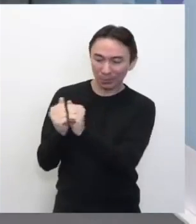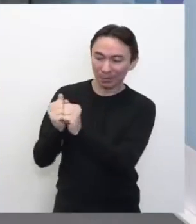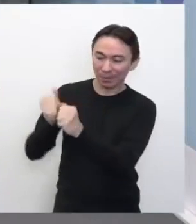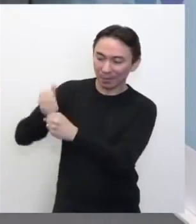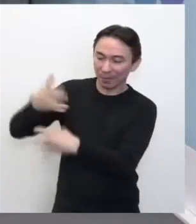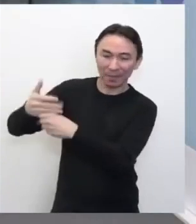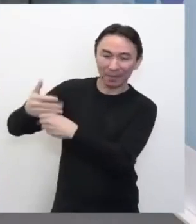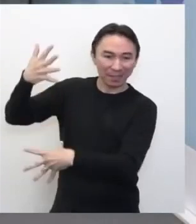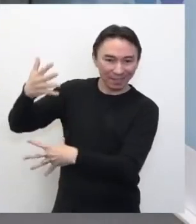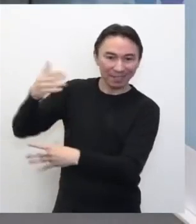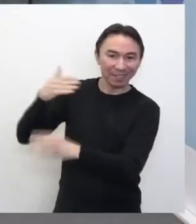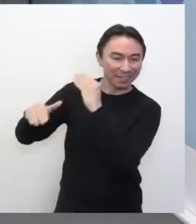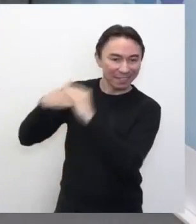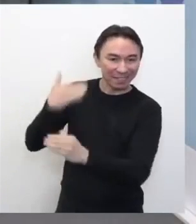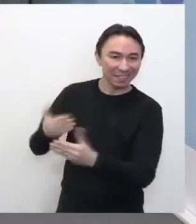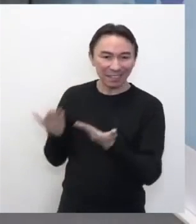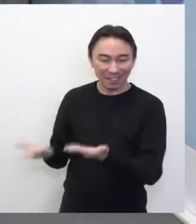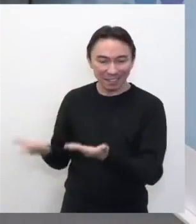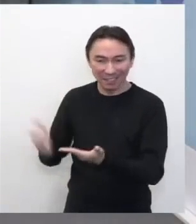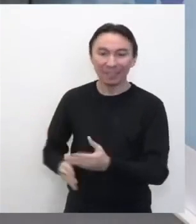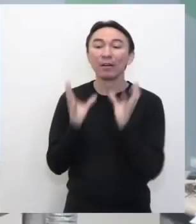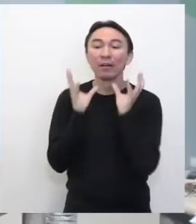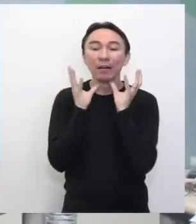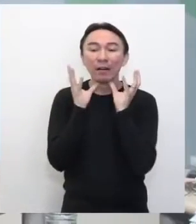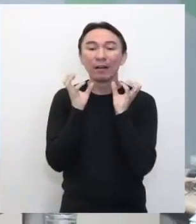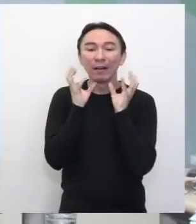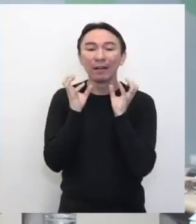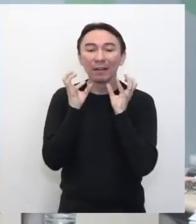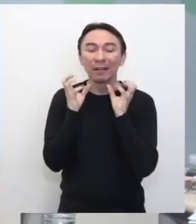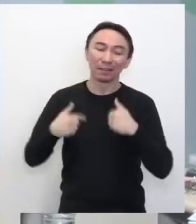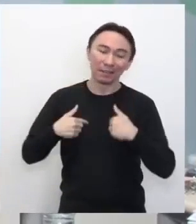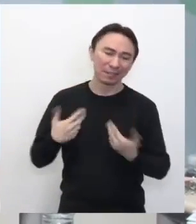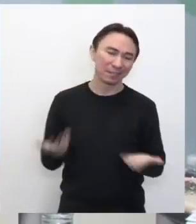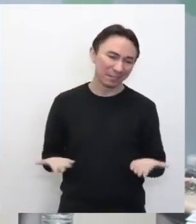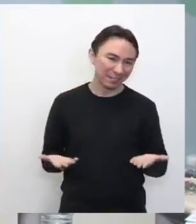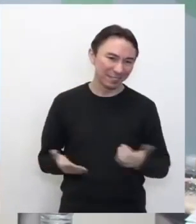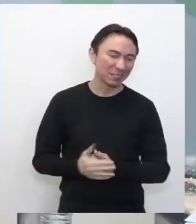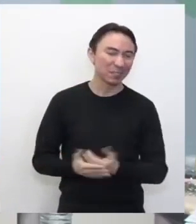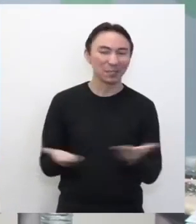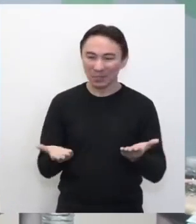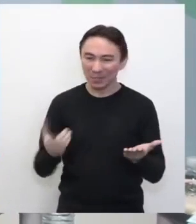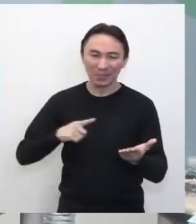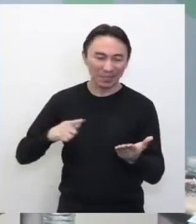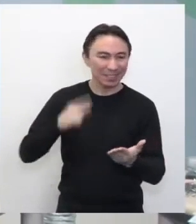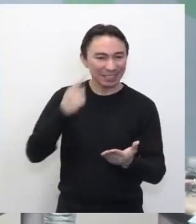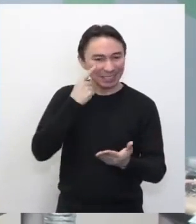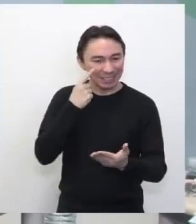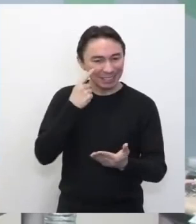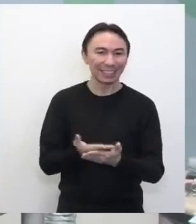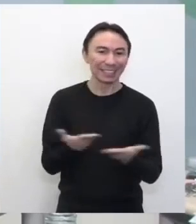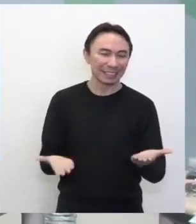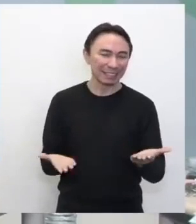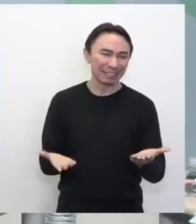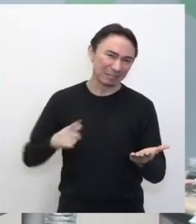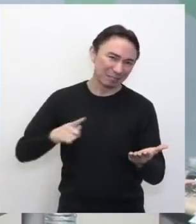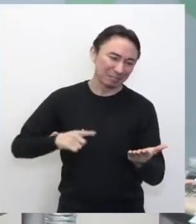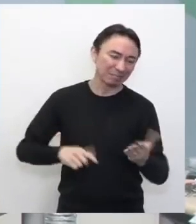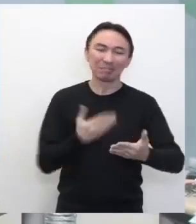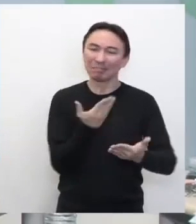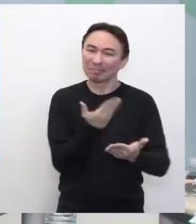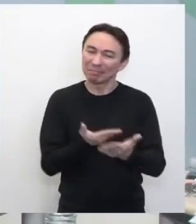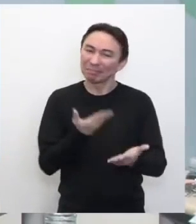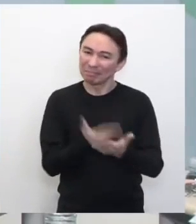Tony. Sou eu, sou o Tony, professor de matemática, hoje moderando essa aula que vai ser riquíssima, né? Isso mesmo. Vai ter várias